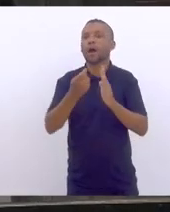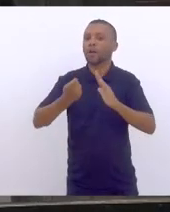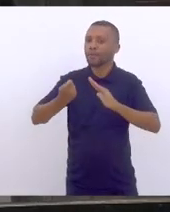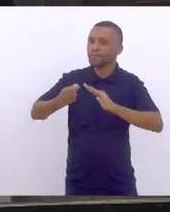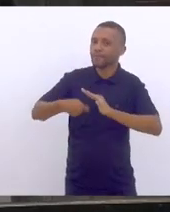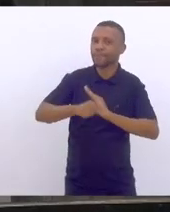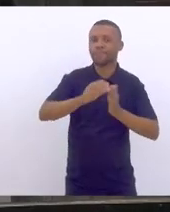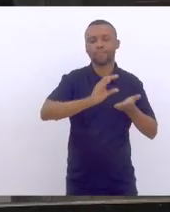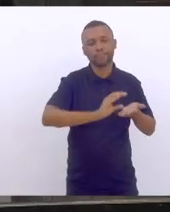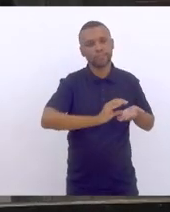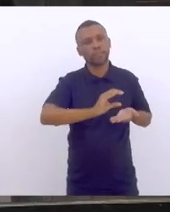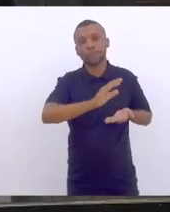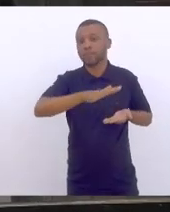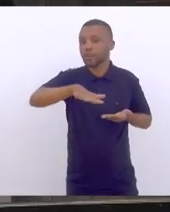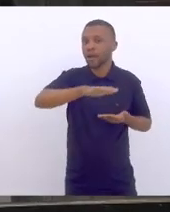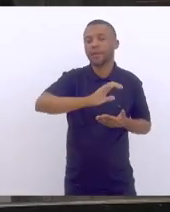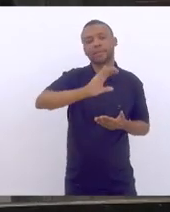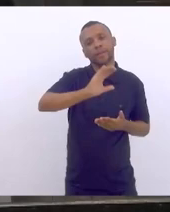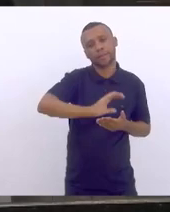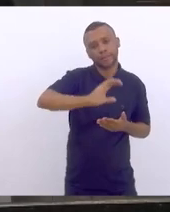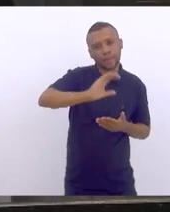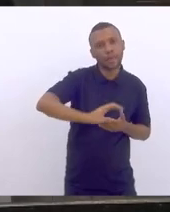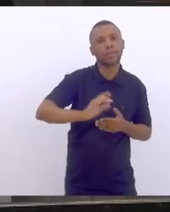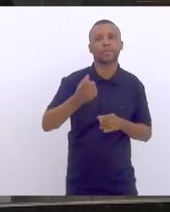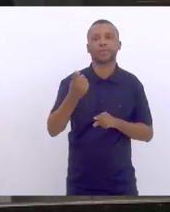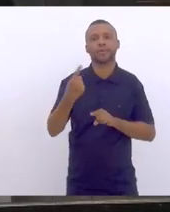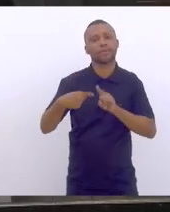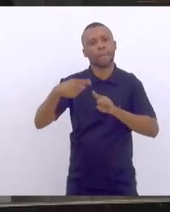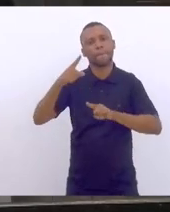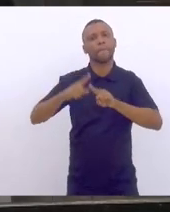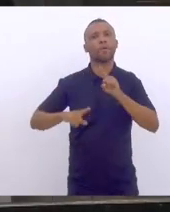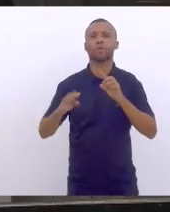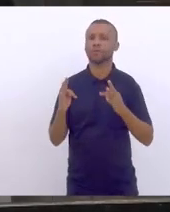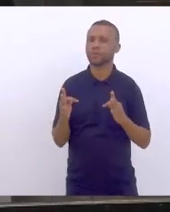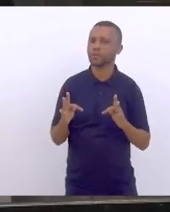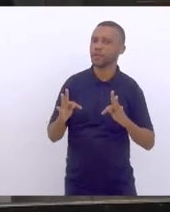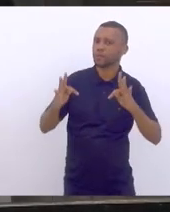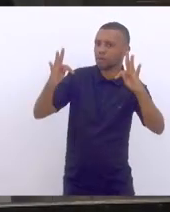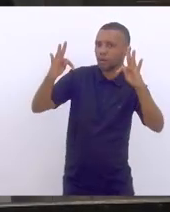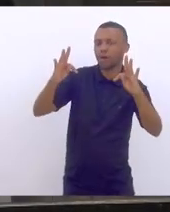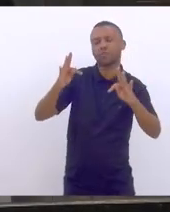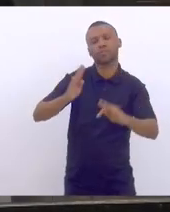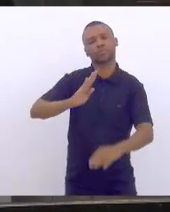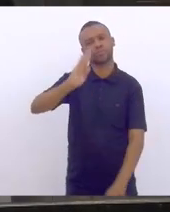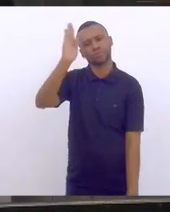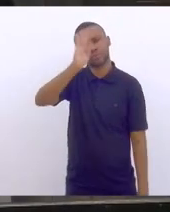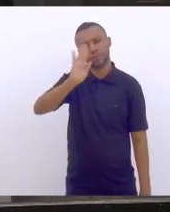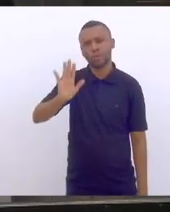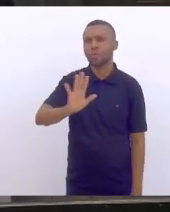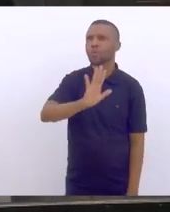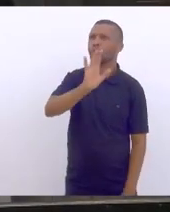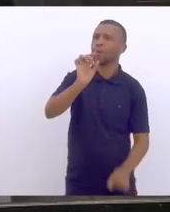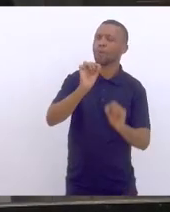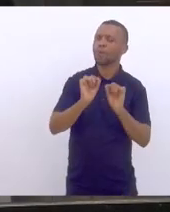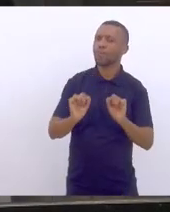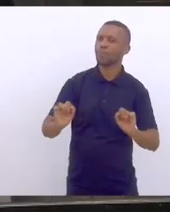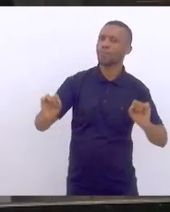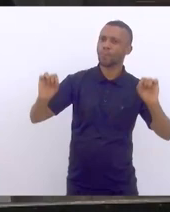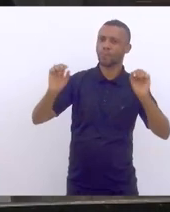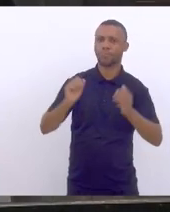da ciência e do desenvolvimento tecnológico do Brasil. O FNDCT,